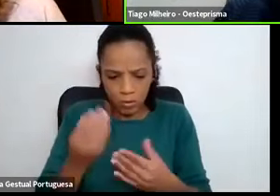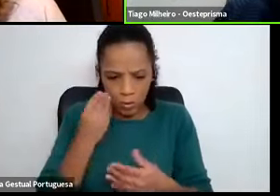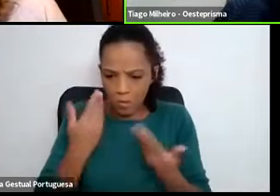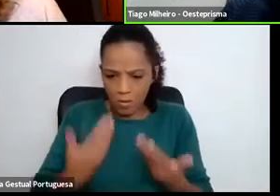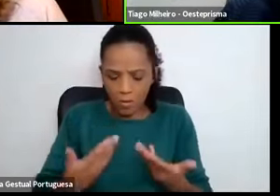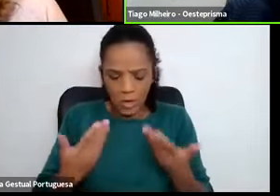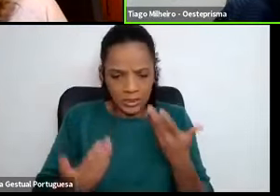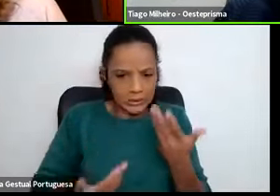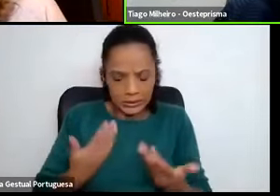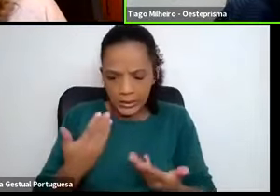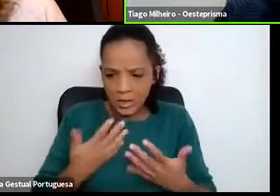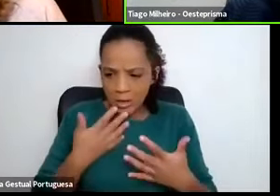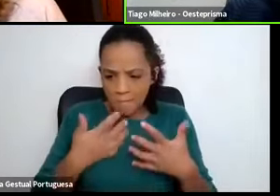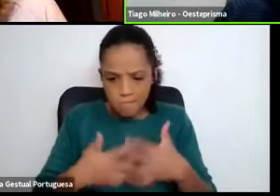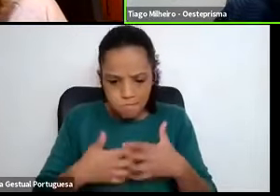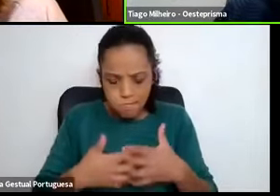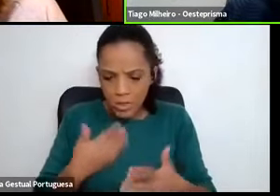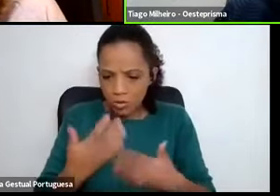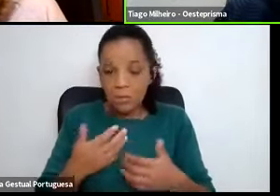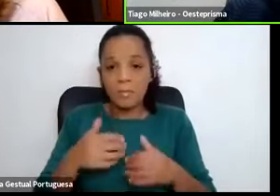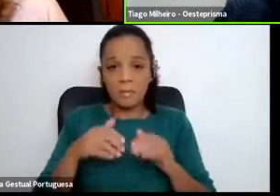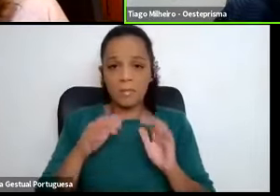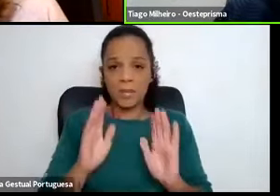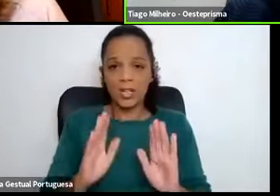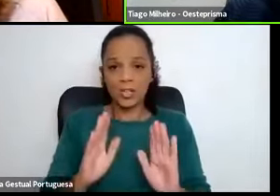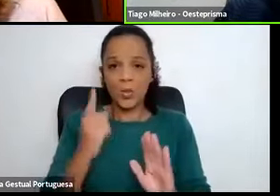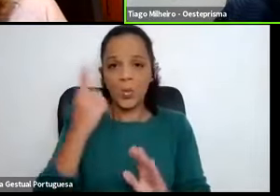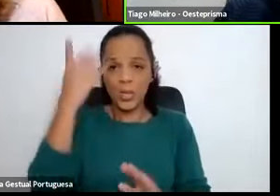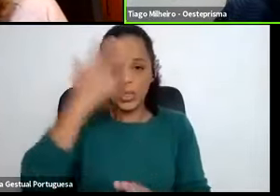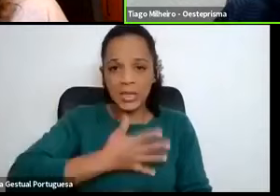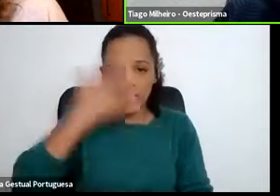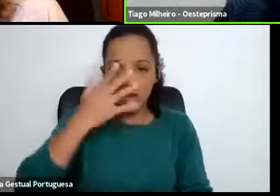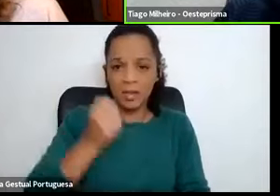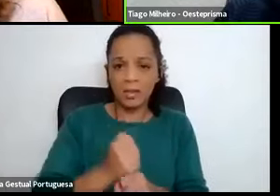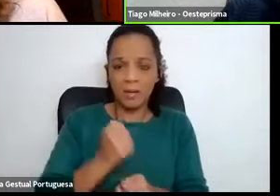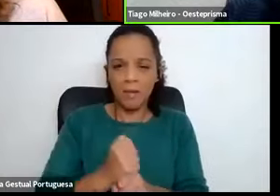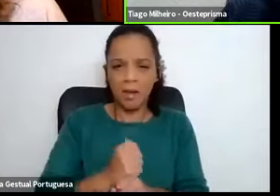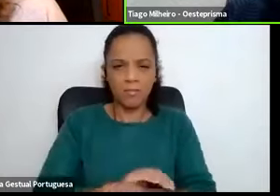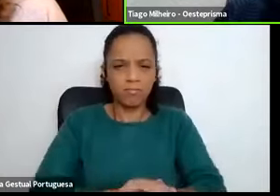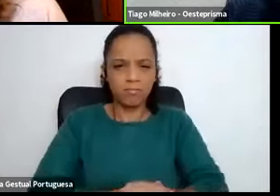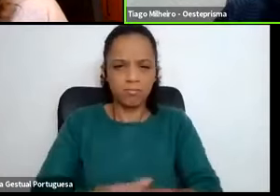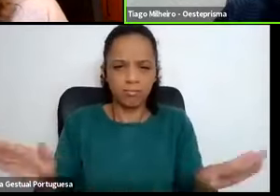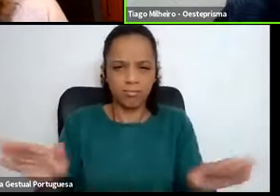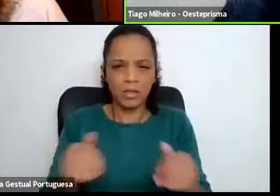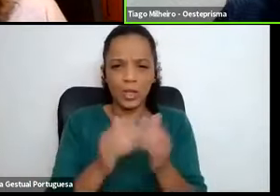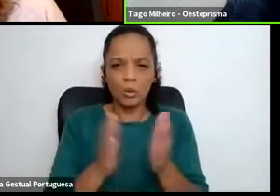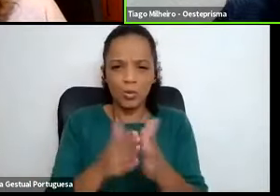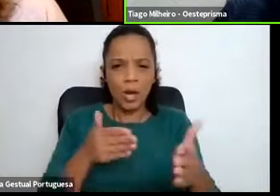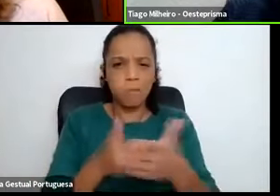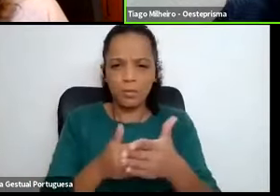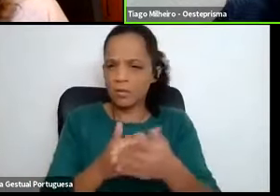Mas correu muito bem, ao fim do primeiro dia estavam as barreiras ultrapassadas